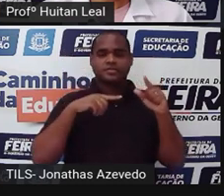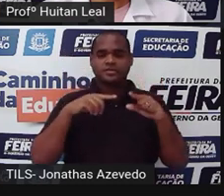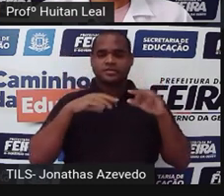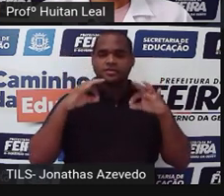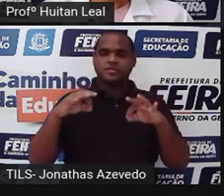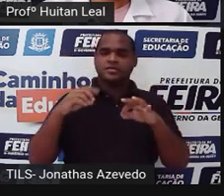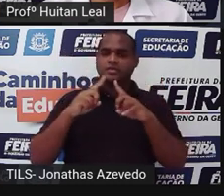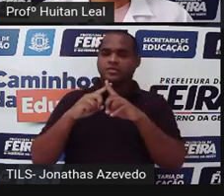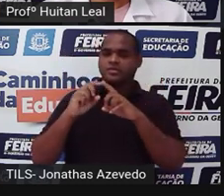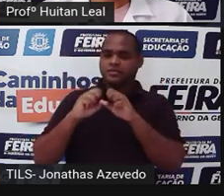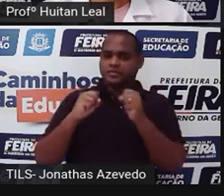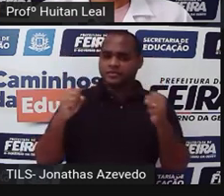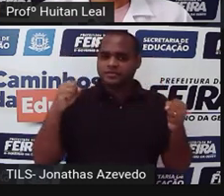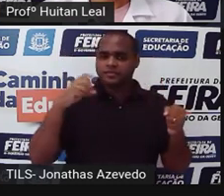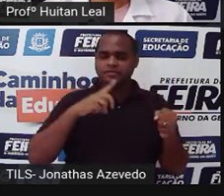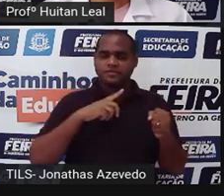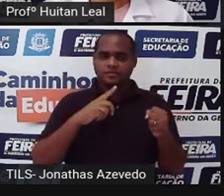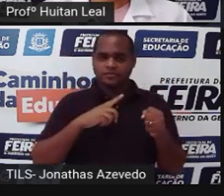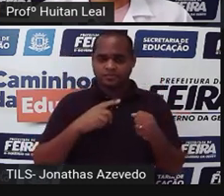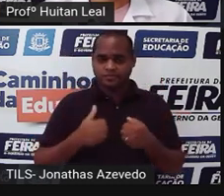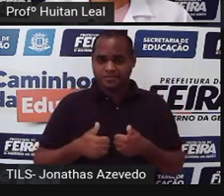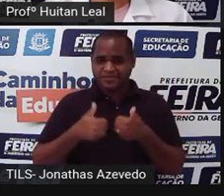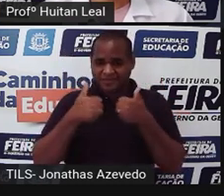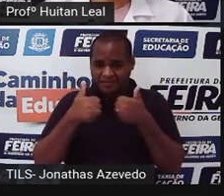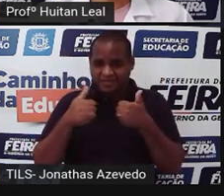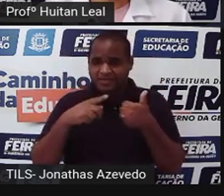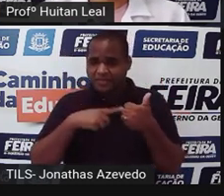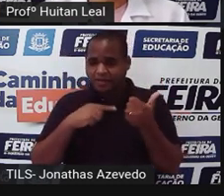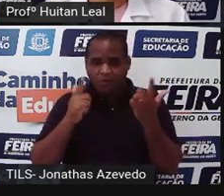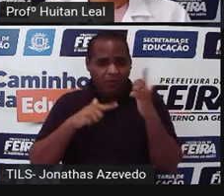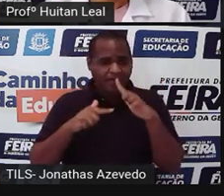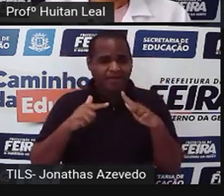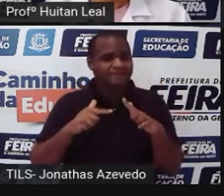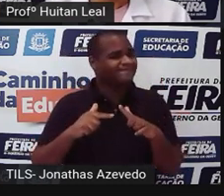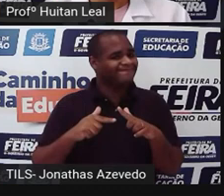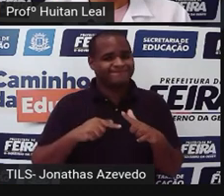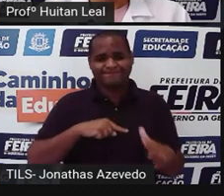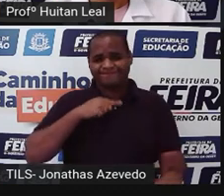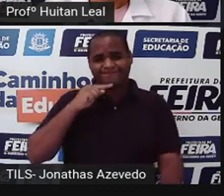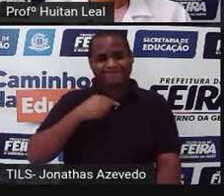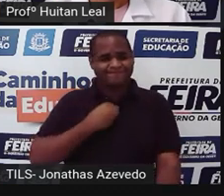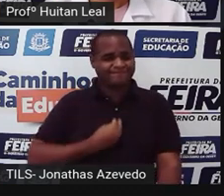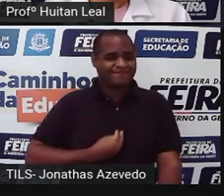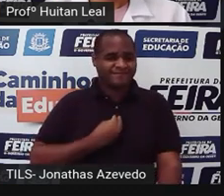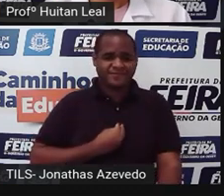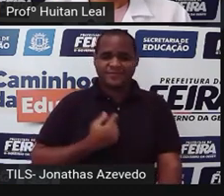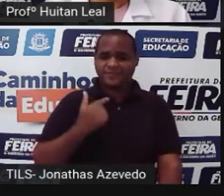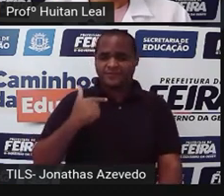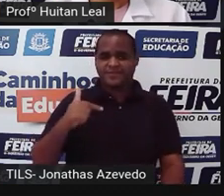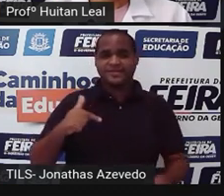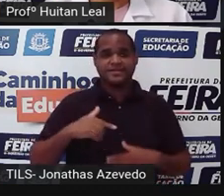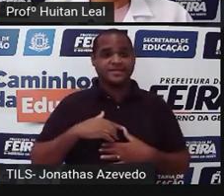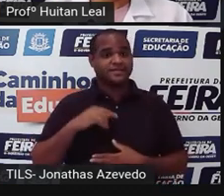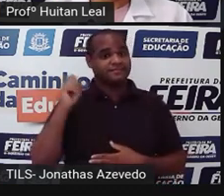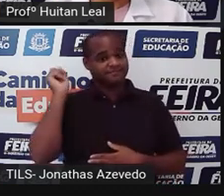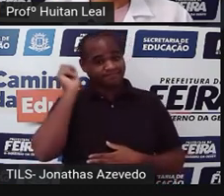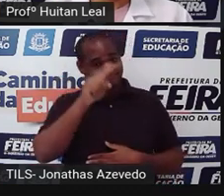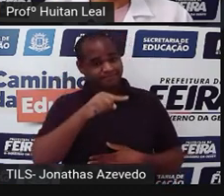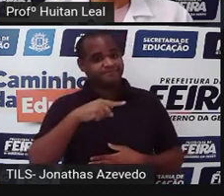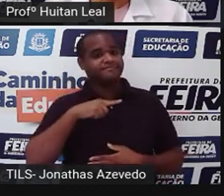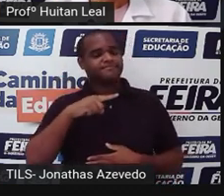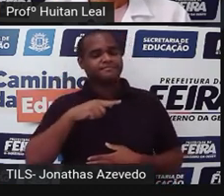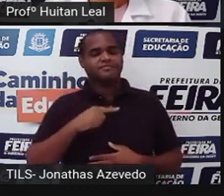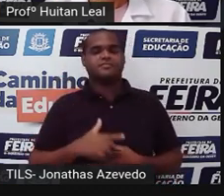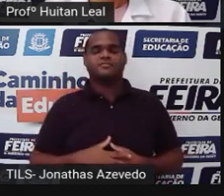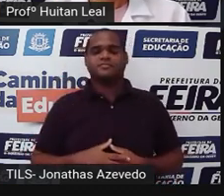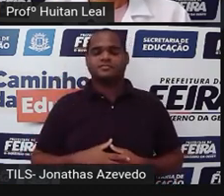destruído, o reflexo não podia subsistir. Olha aí, o momento mais tenso aconteceu, e